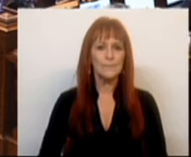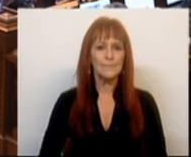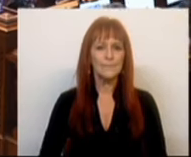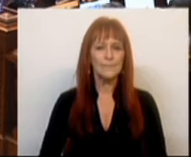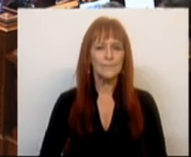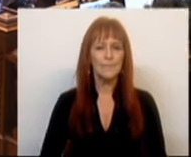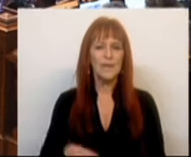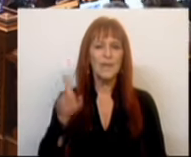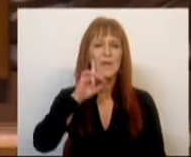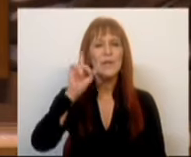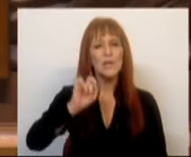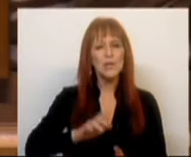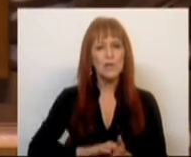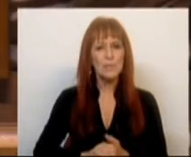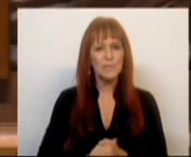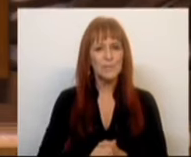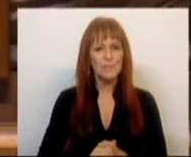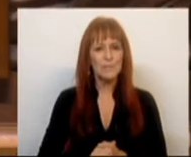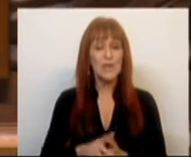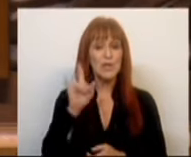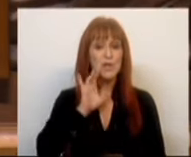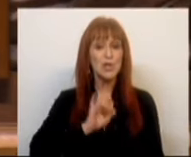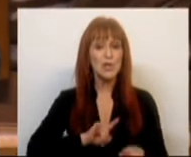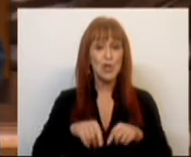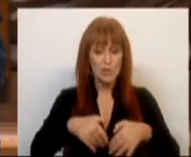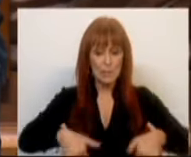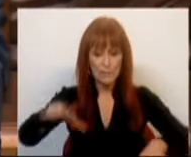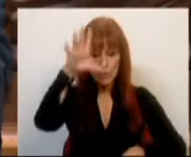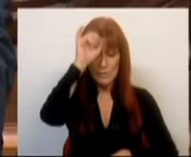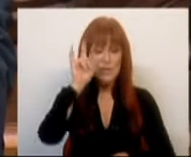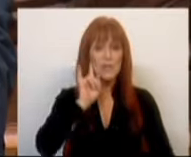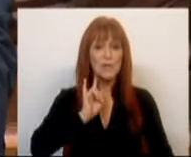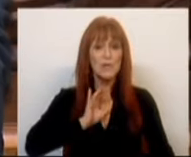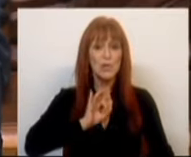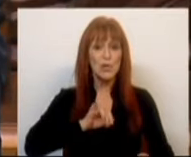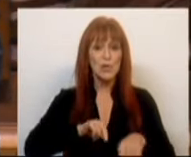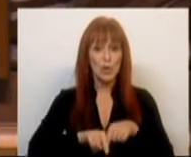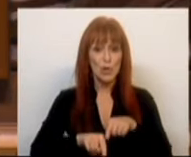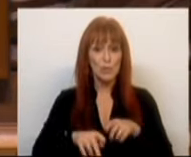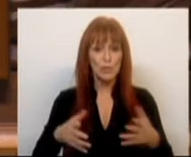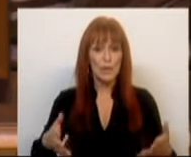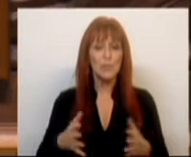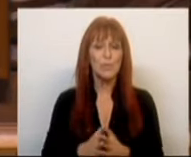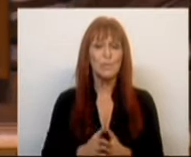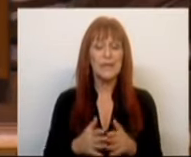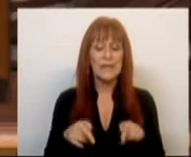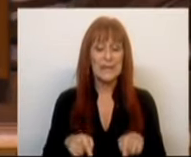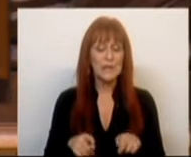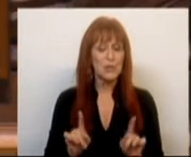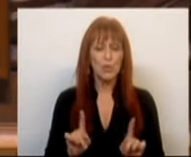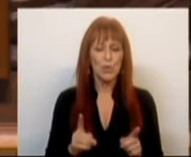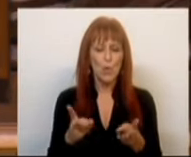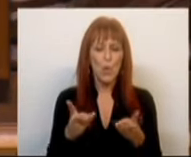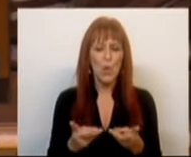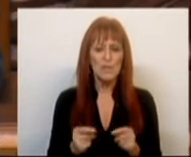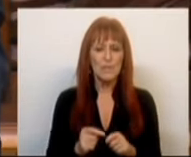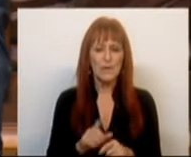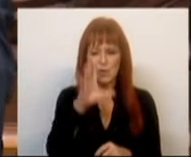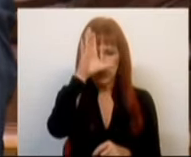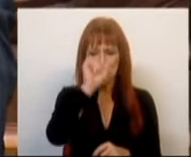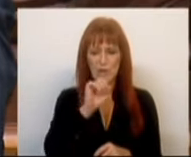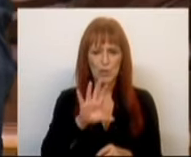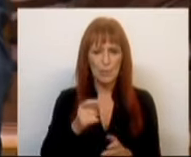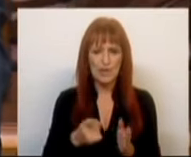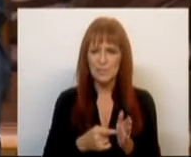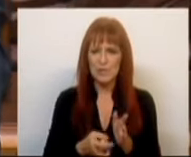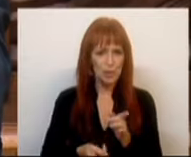Sra. Presidente, Sras. e Srs. Membros do Governo, Sras. e Srs. Deputados. Este não é o orçamento do Estado que o país